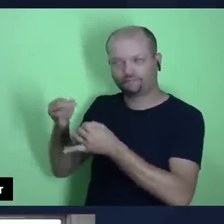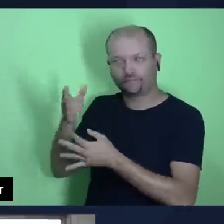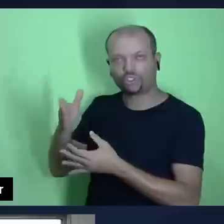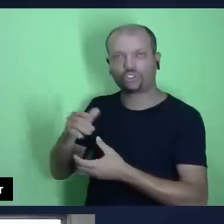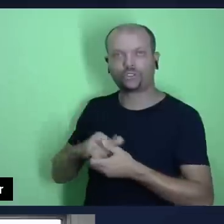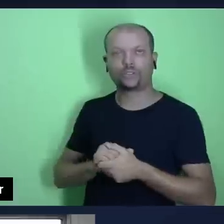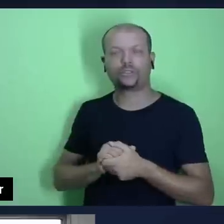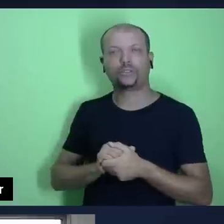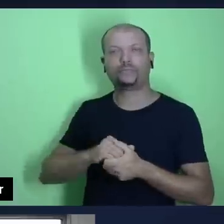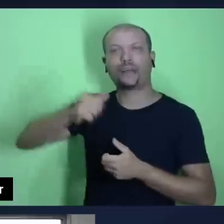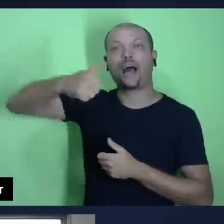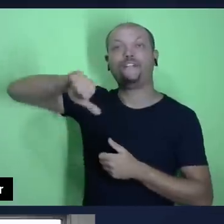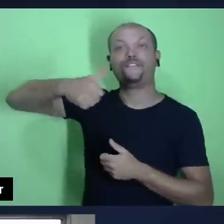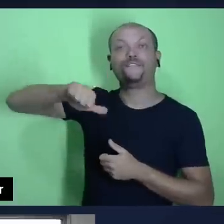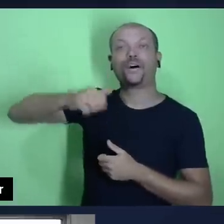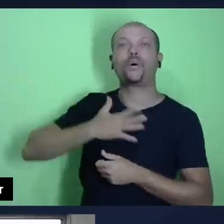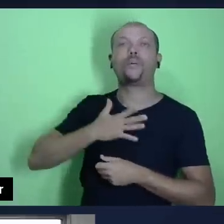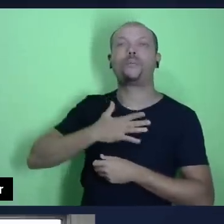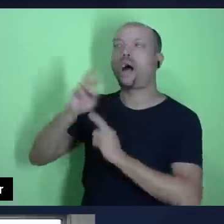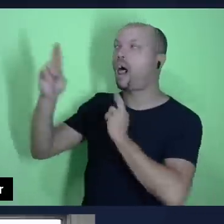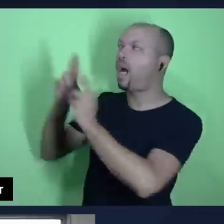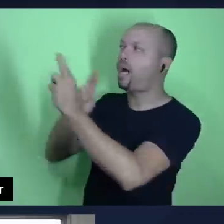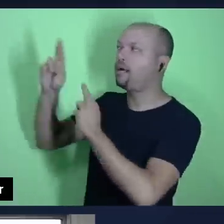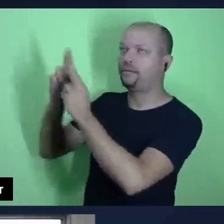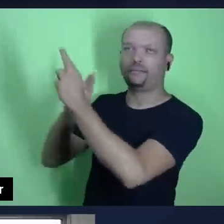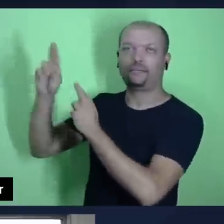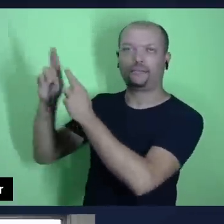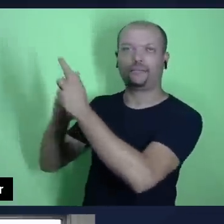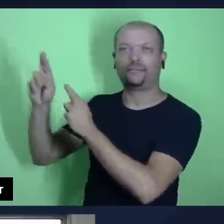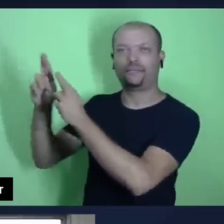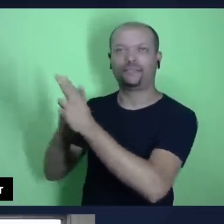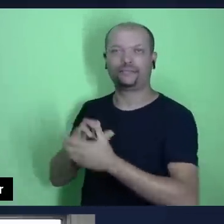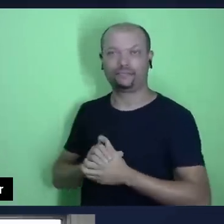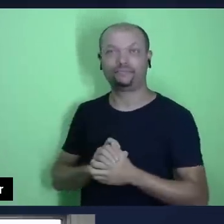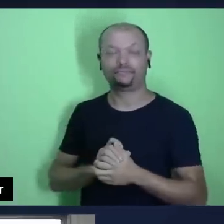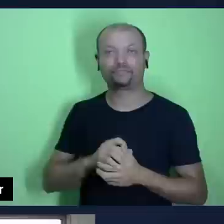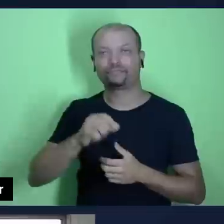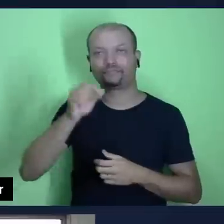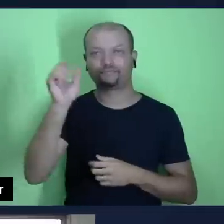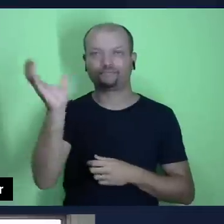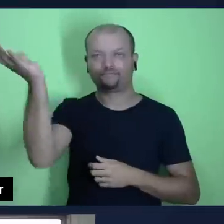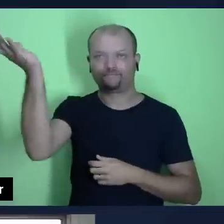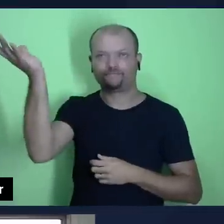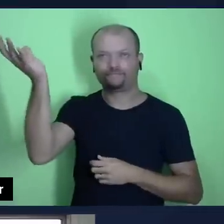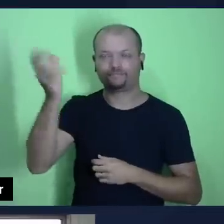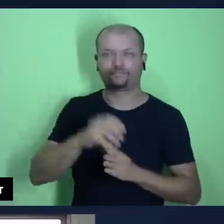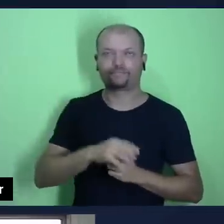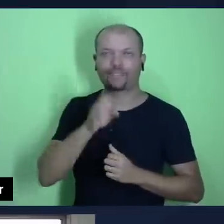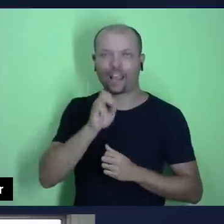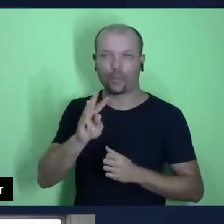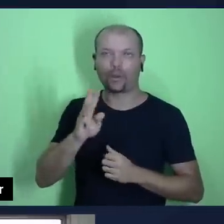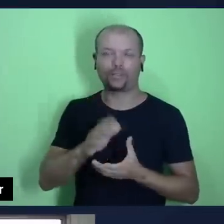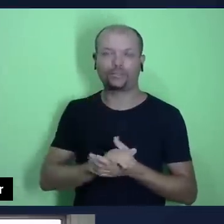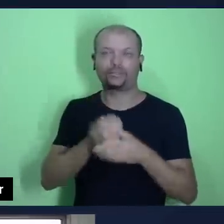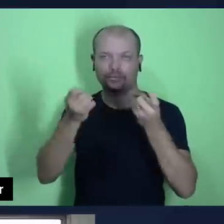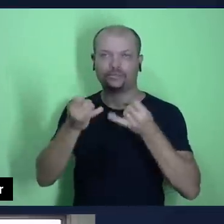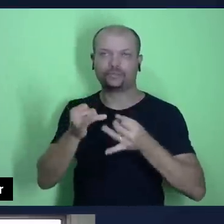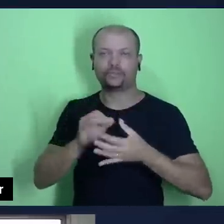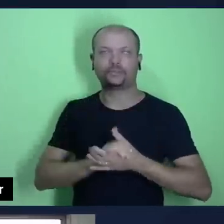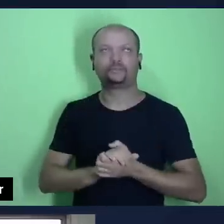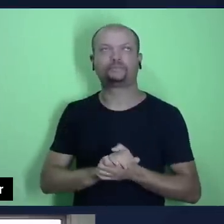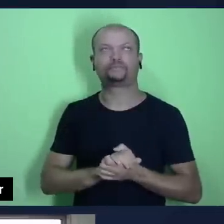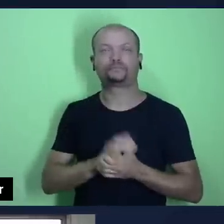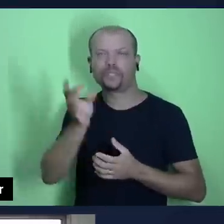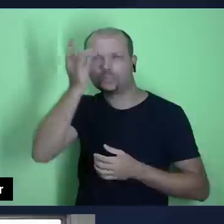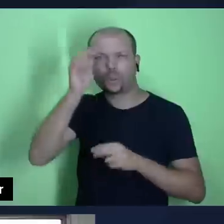medir o meu relacionamento com Deus. E olha que interessante, a escritora Ellen White, ela diz que, Ellen White, inspirada por Deus,